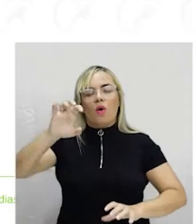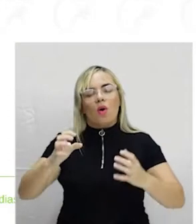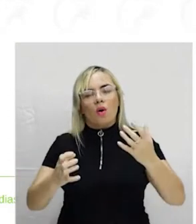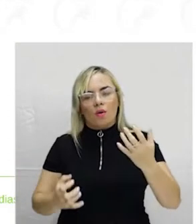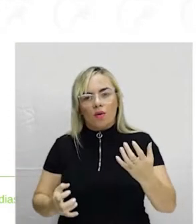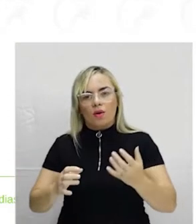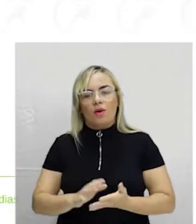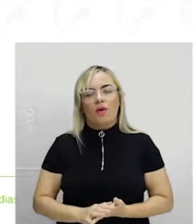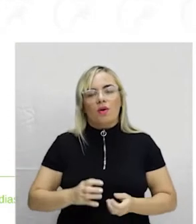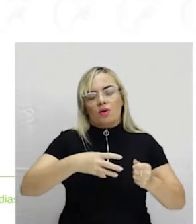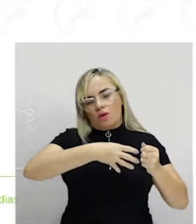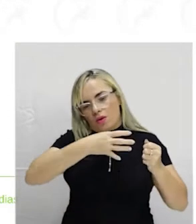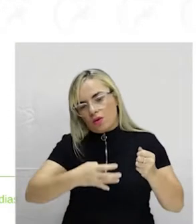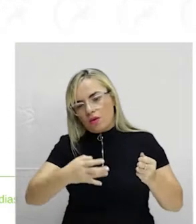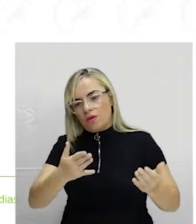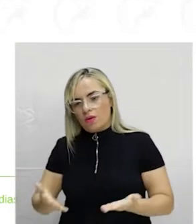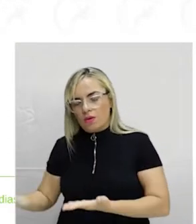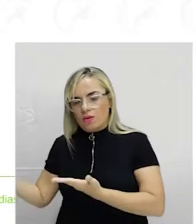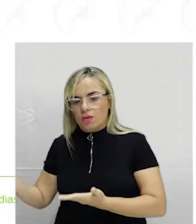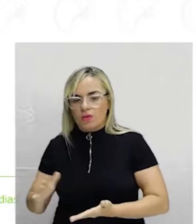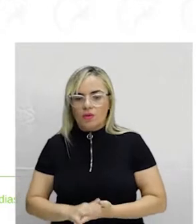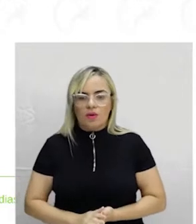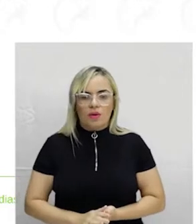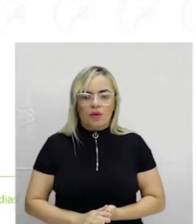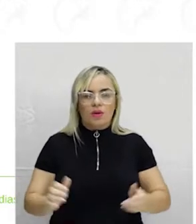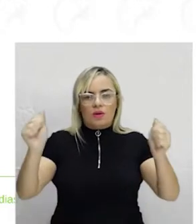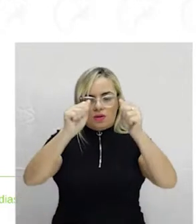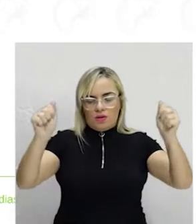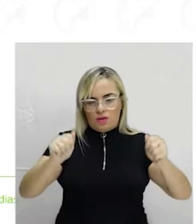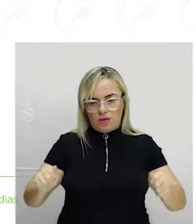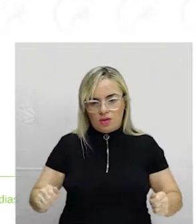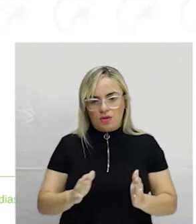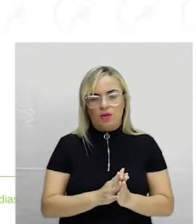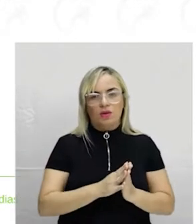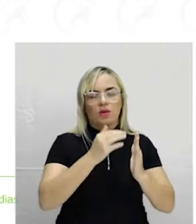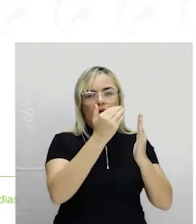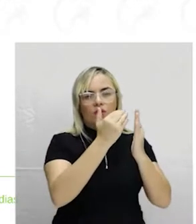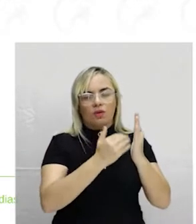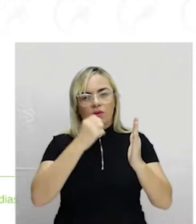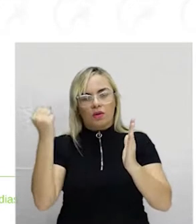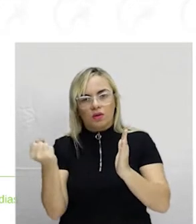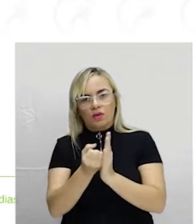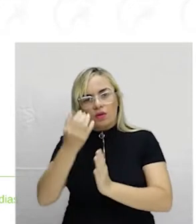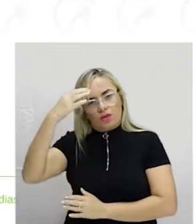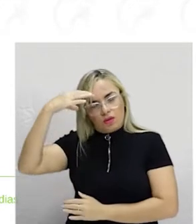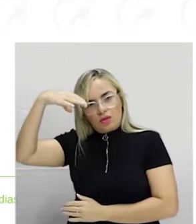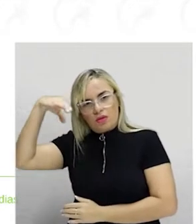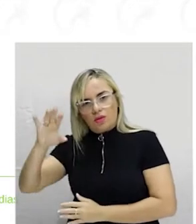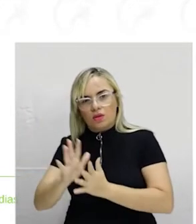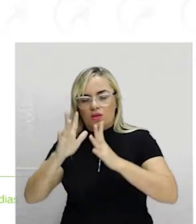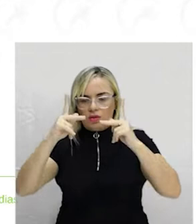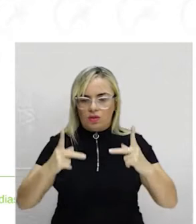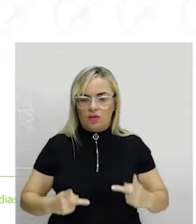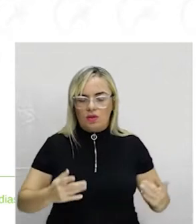estátuas, elas estão na lista de Patrimônio Cultural da Humanidade. Ou seja, é uma igreja, em uma